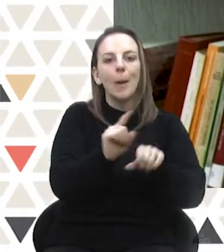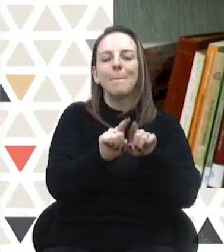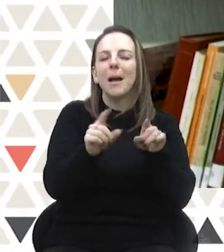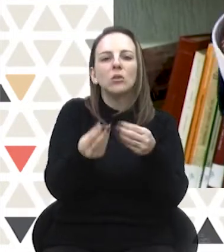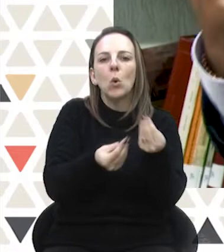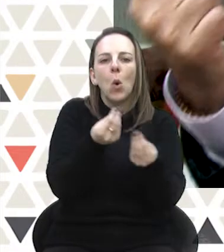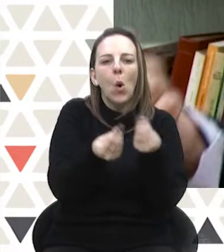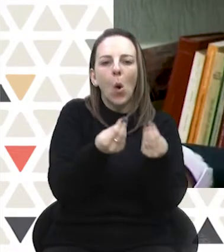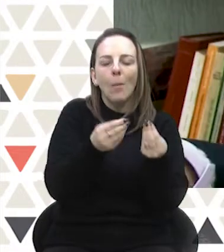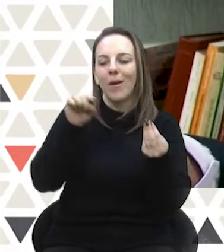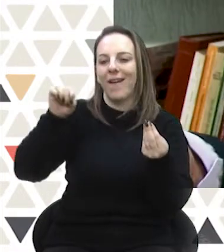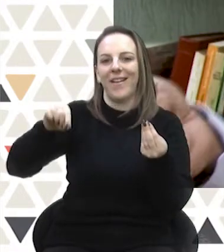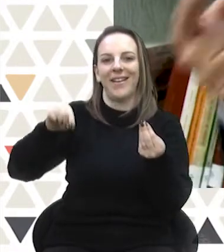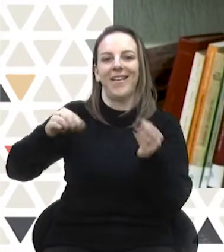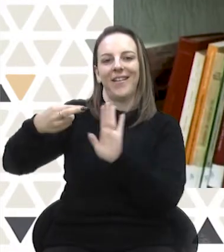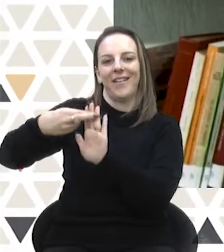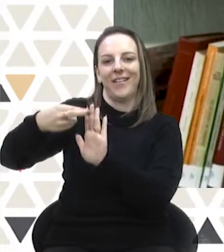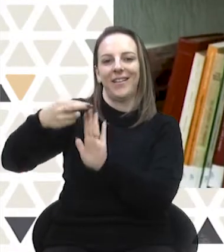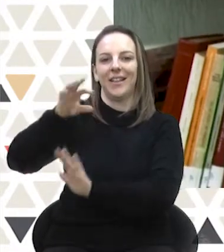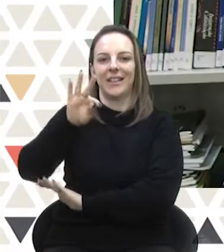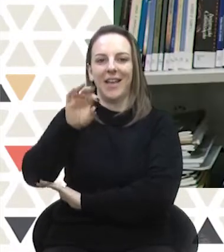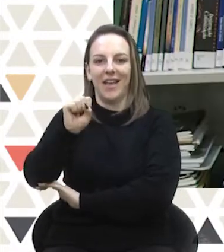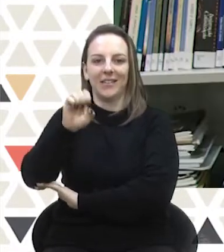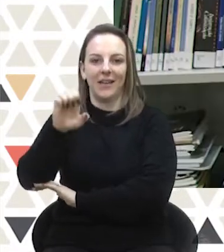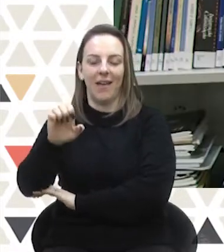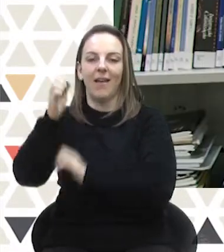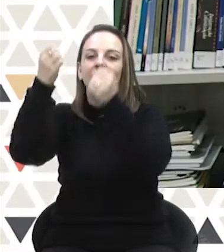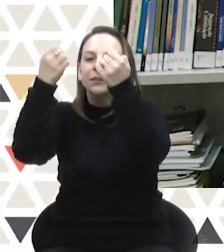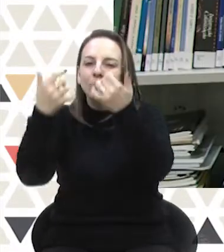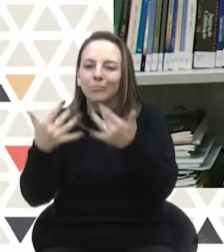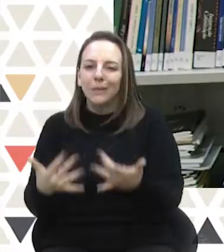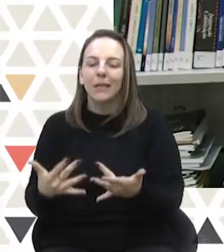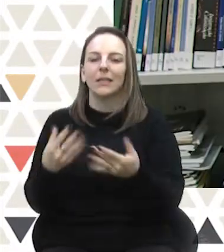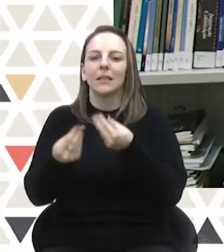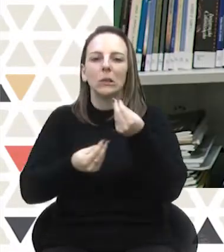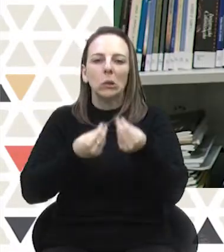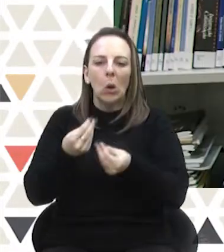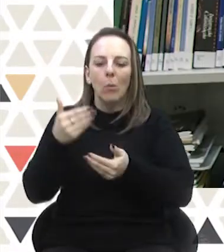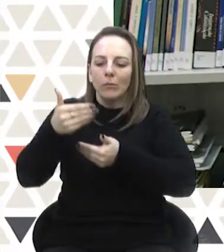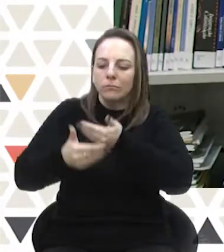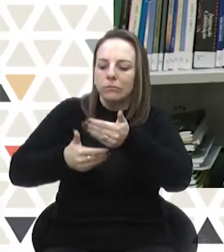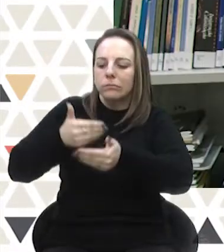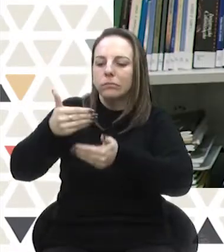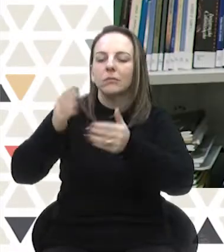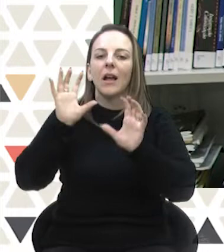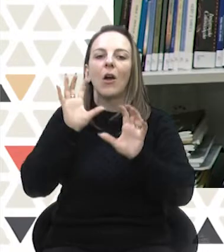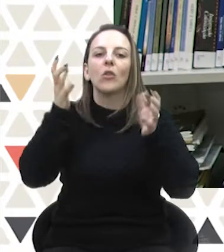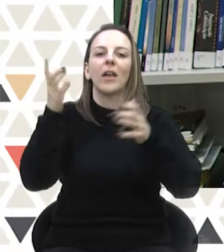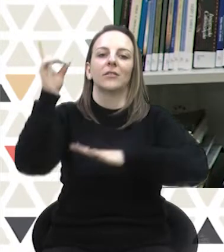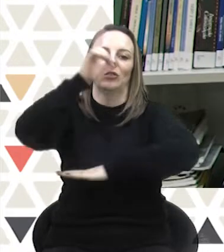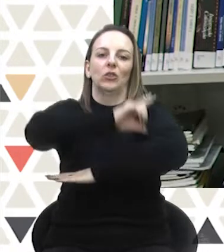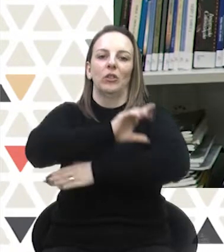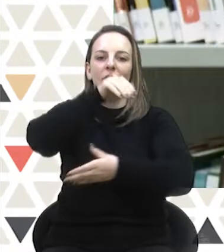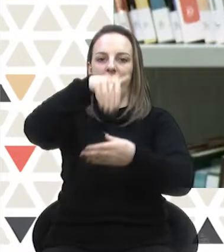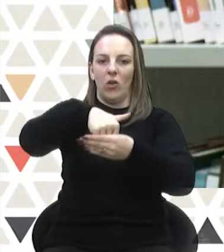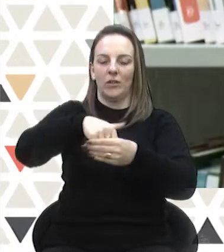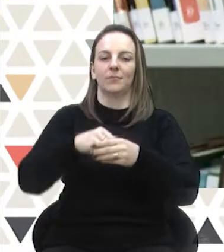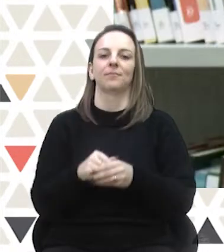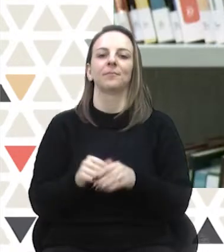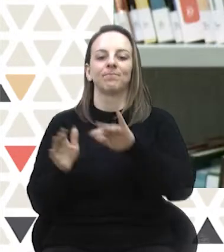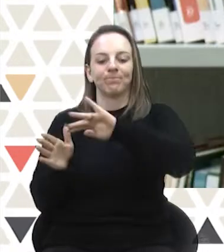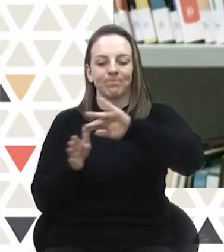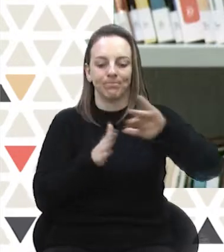e a regulamentação do TSE é que define qual a quantidade, qual o processo e como isso vai acontecer no dia da eleição.